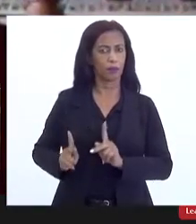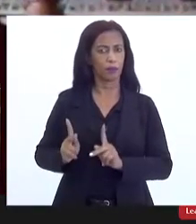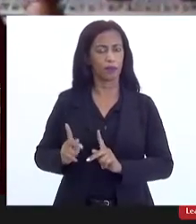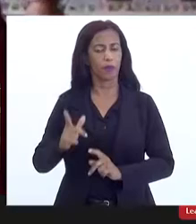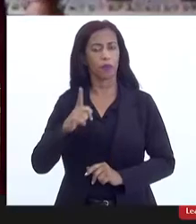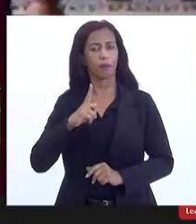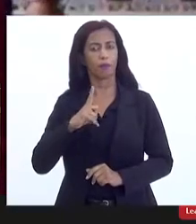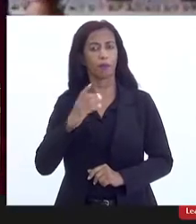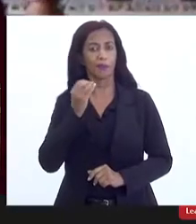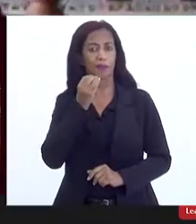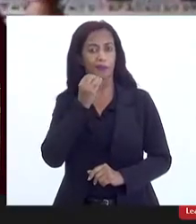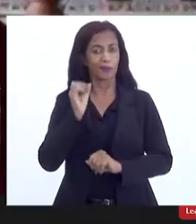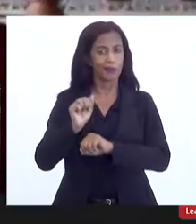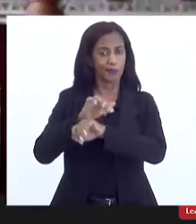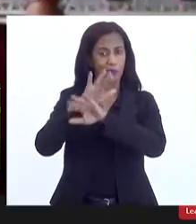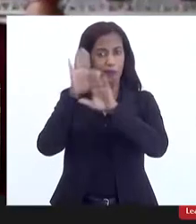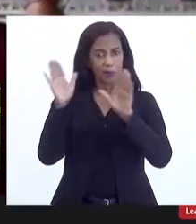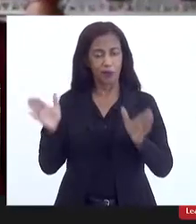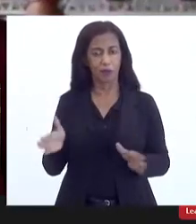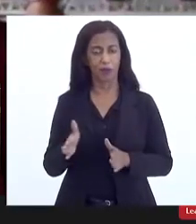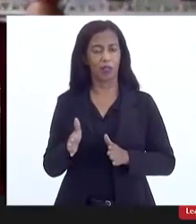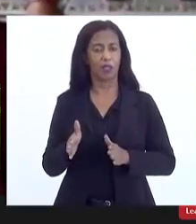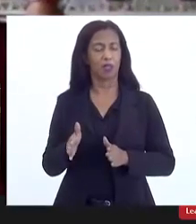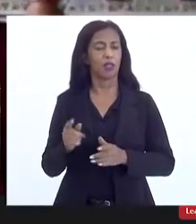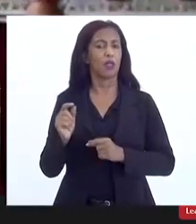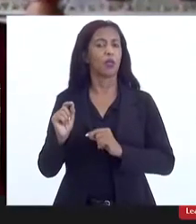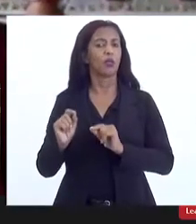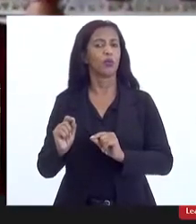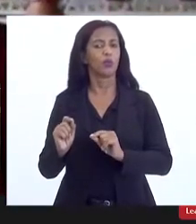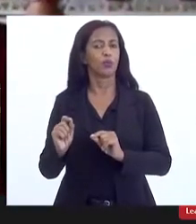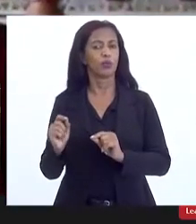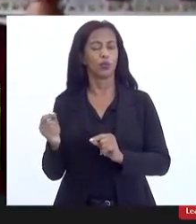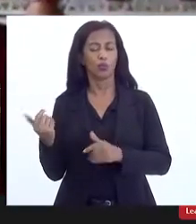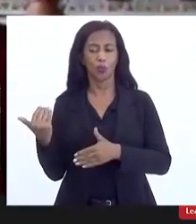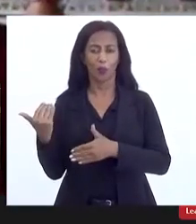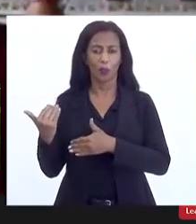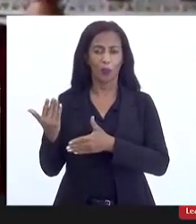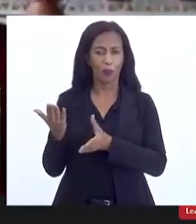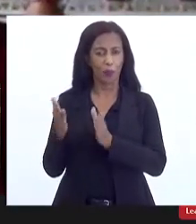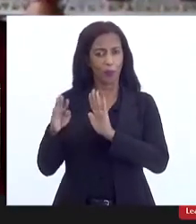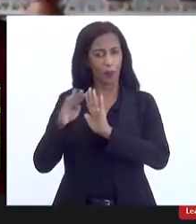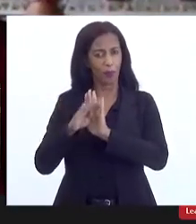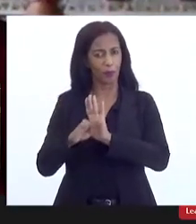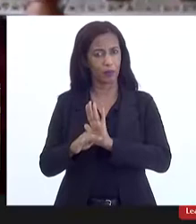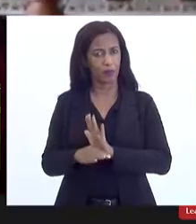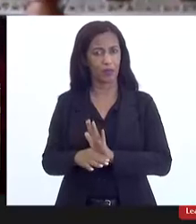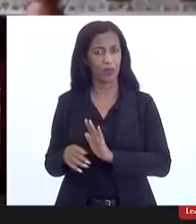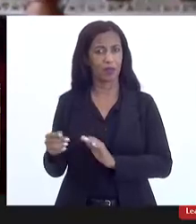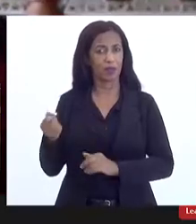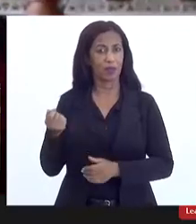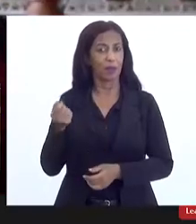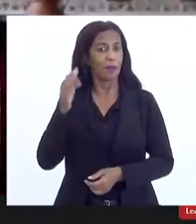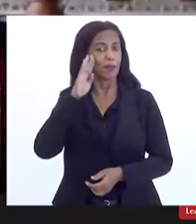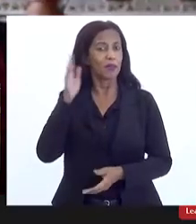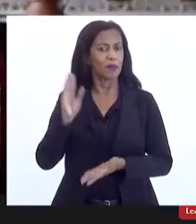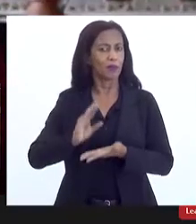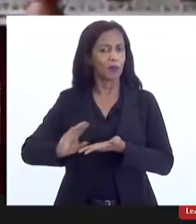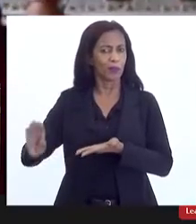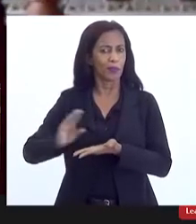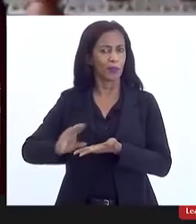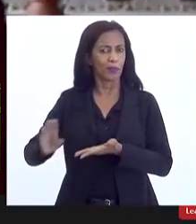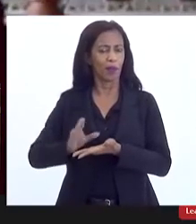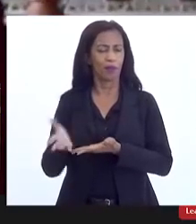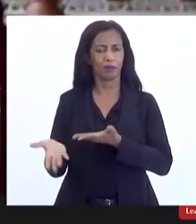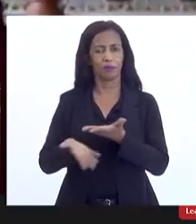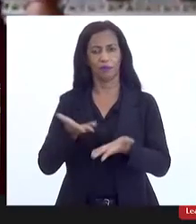que haja transparência nos processos, principalmente na aplicação do orçamento, na equidade do